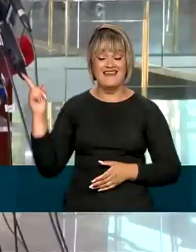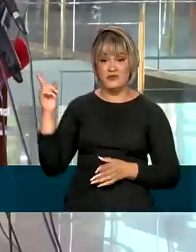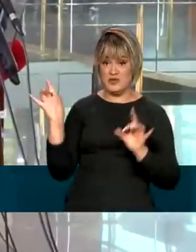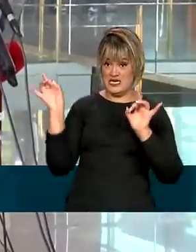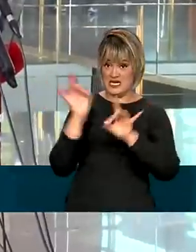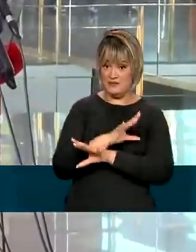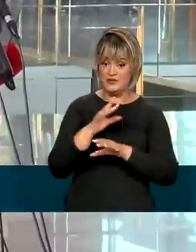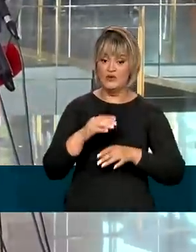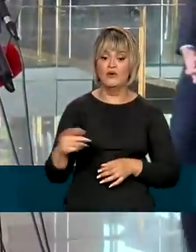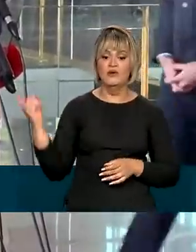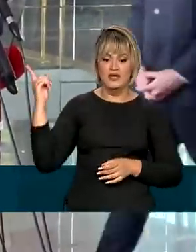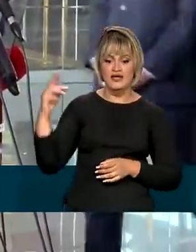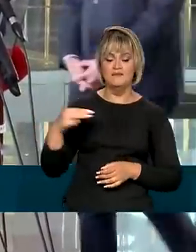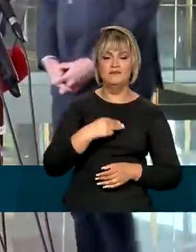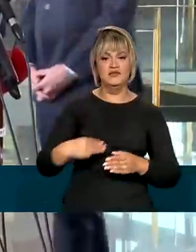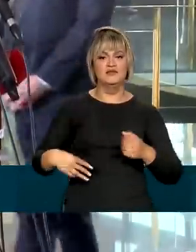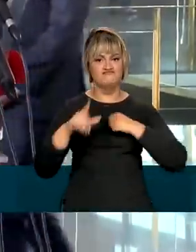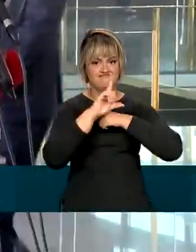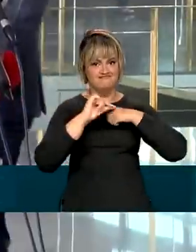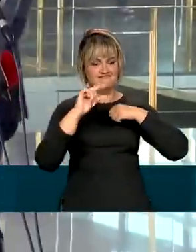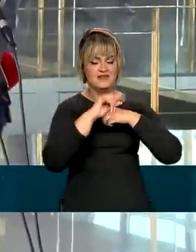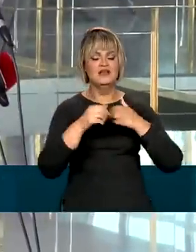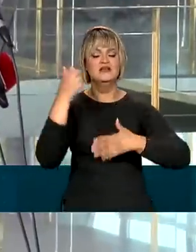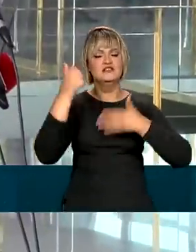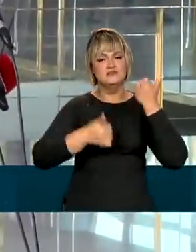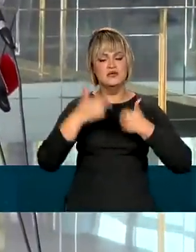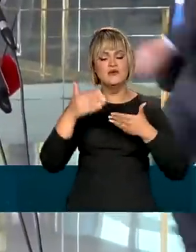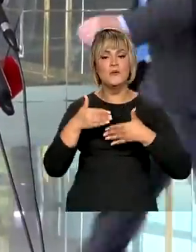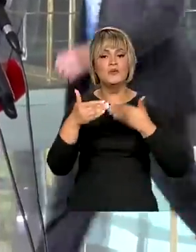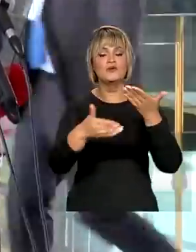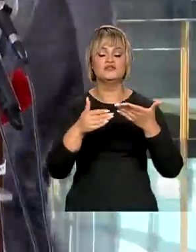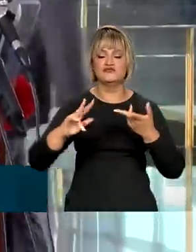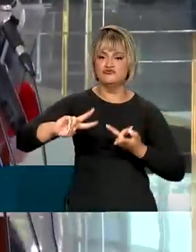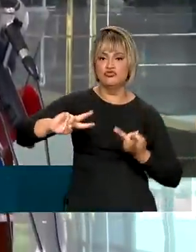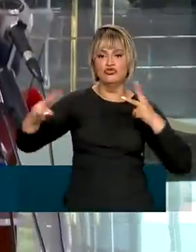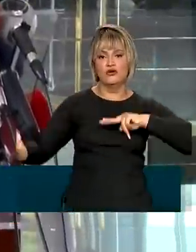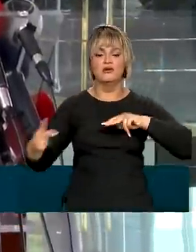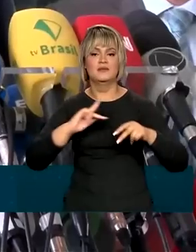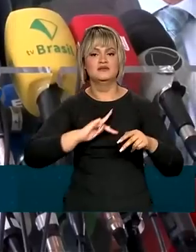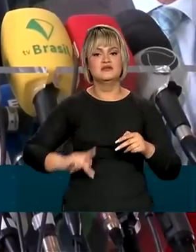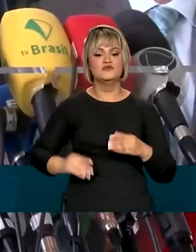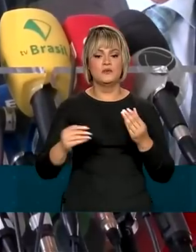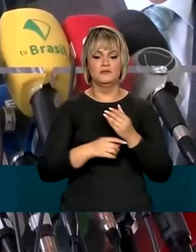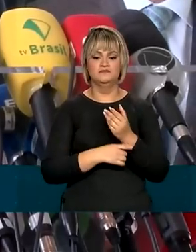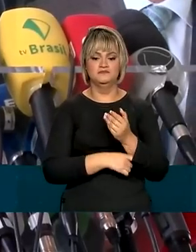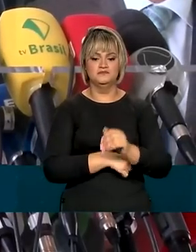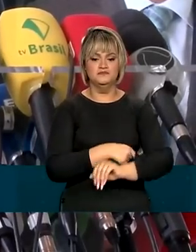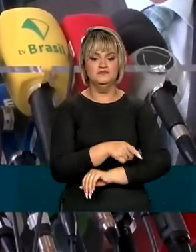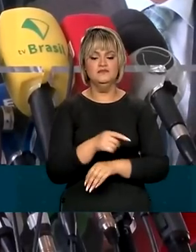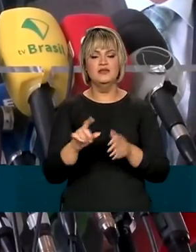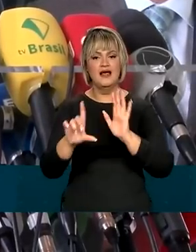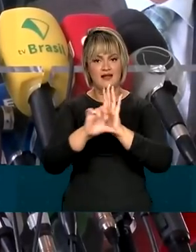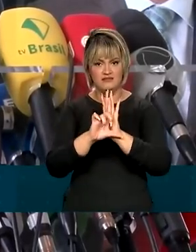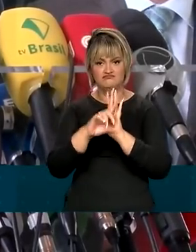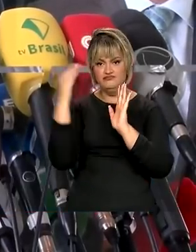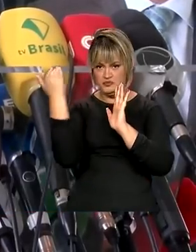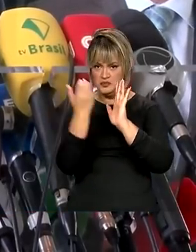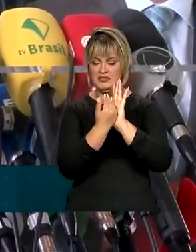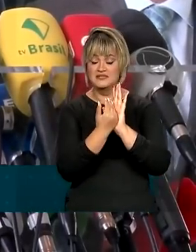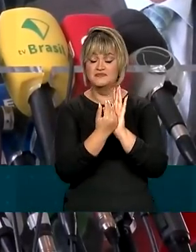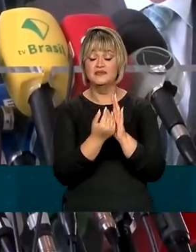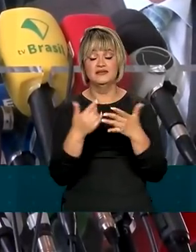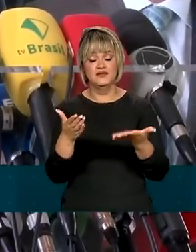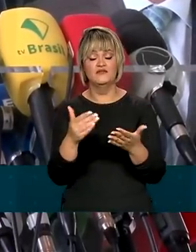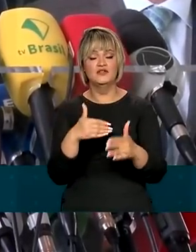Bolsonaro, o ministro-chefe da Casa Civil falou sobre o início do processo de transição. Com base na lei, nós iniciaremos